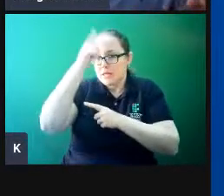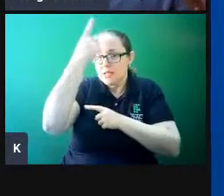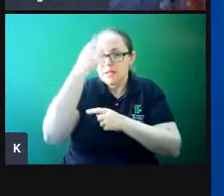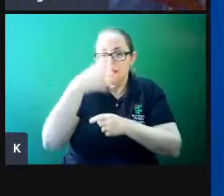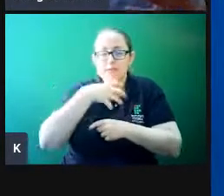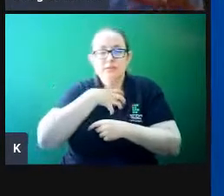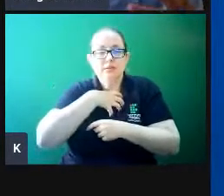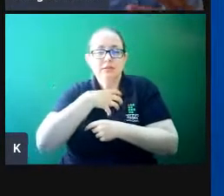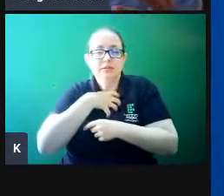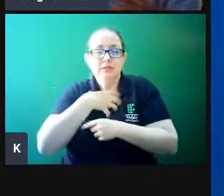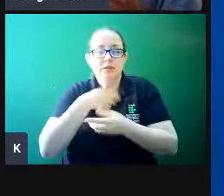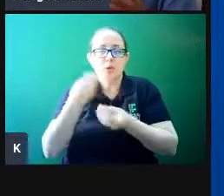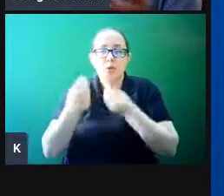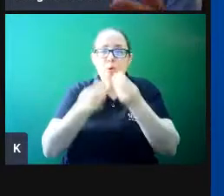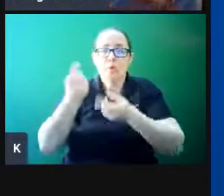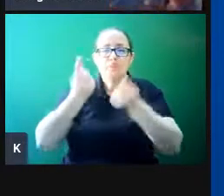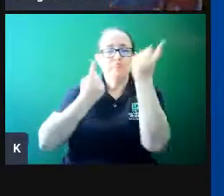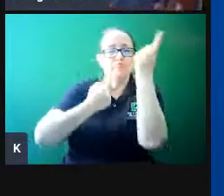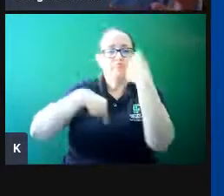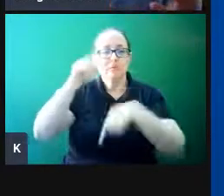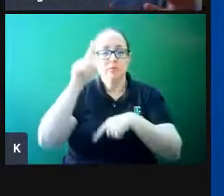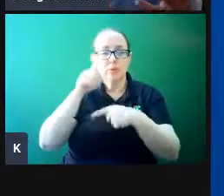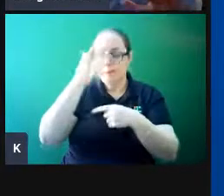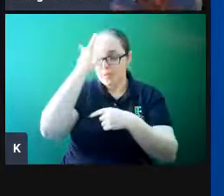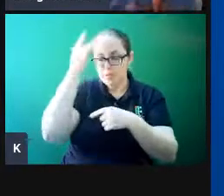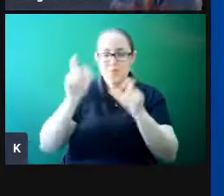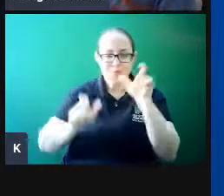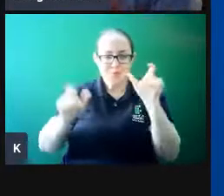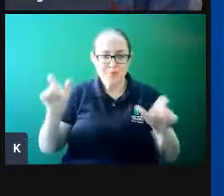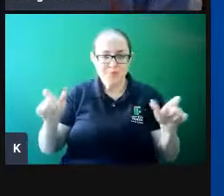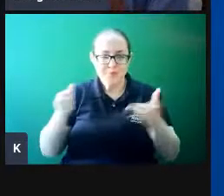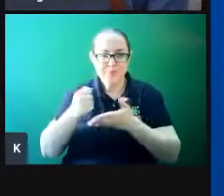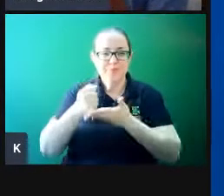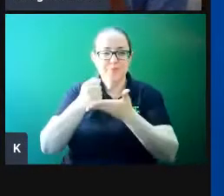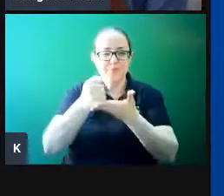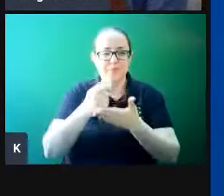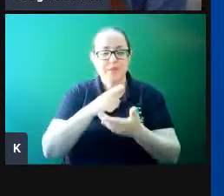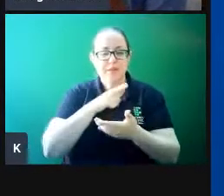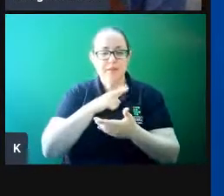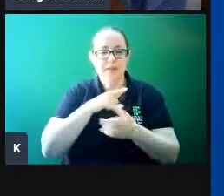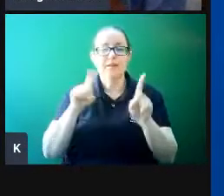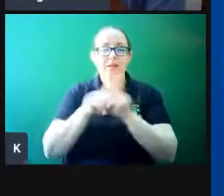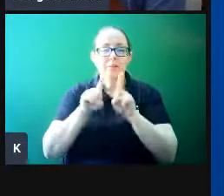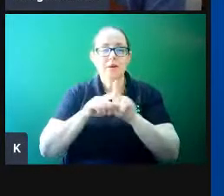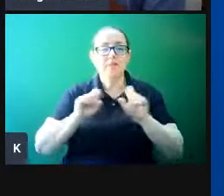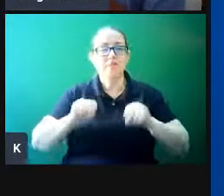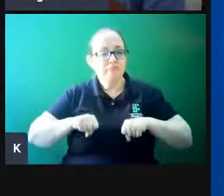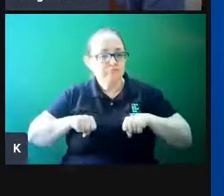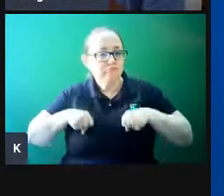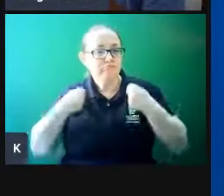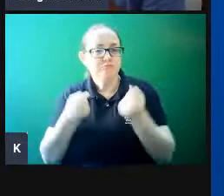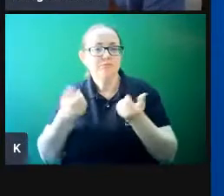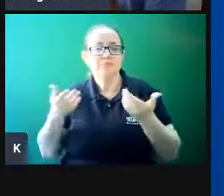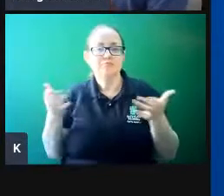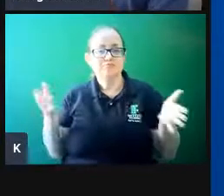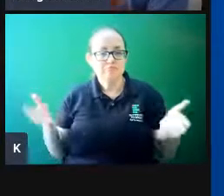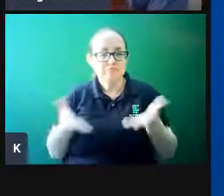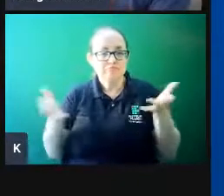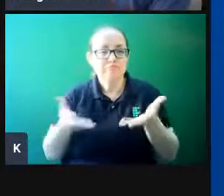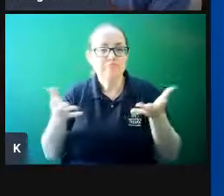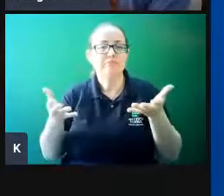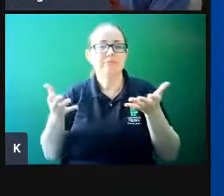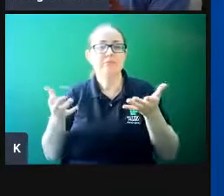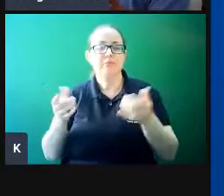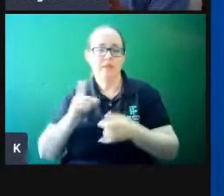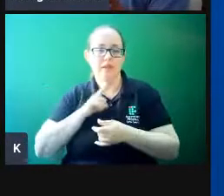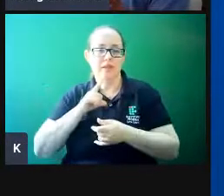convergência entre os colaboradores e de engajamento, que o que a gente tem falado aqui bastante. Então, proporciona